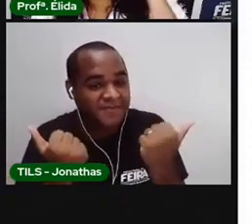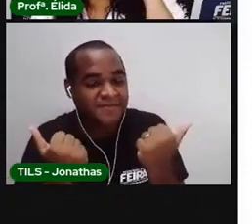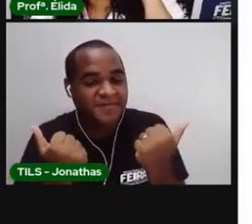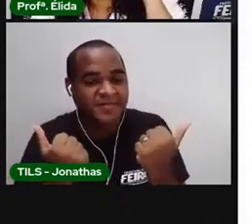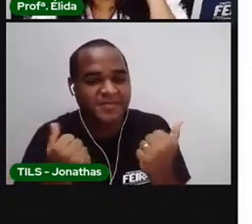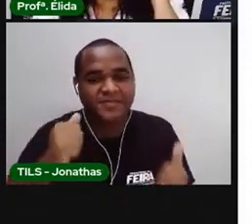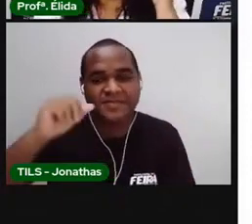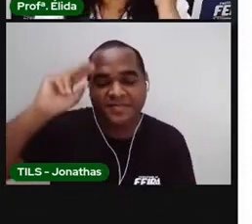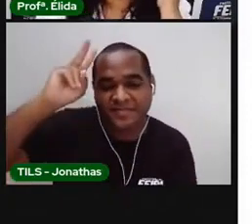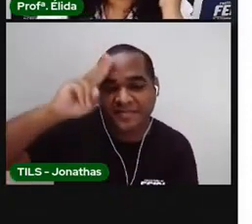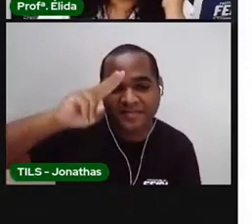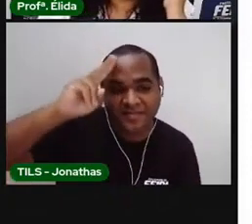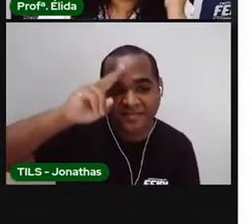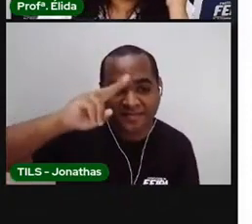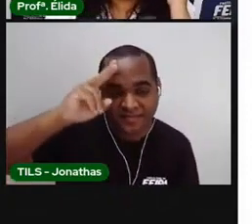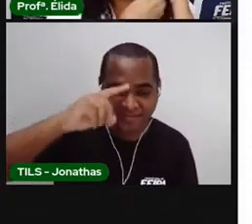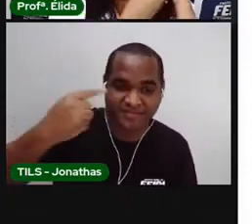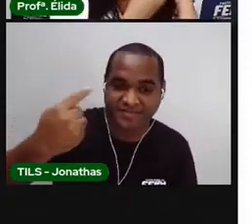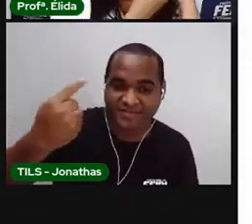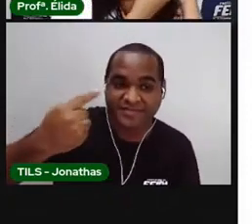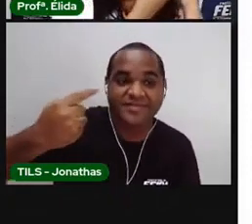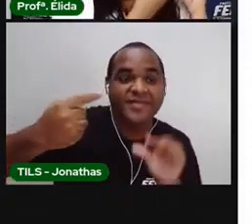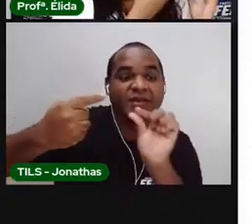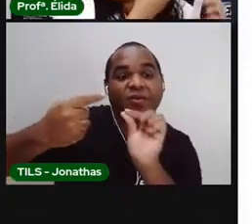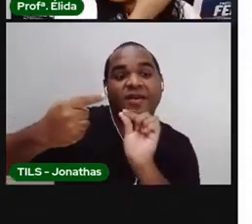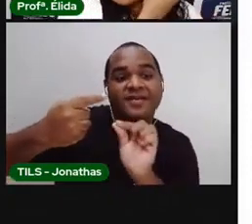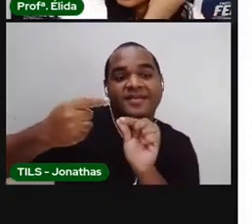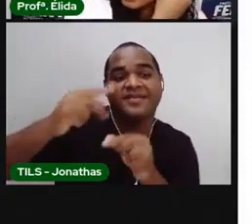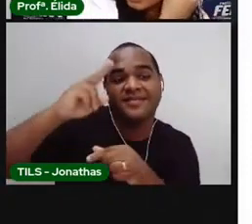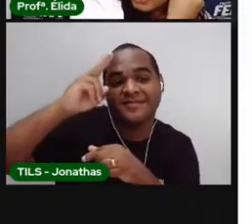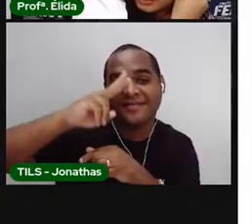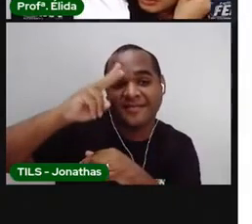Você lembra qual foi o primeiro objeto que tiramos?